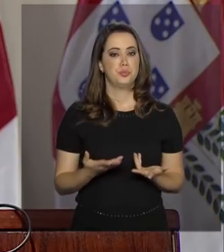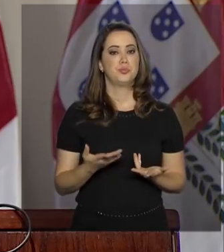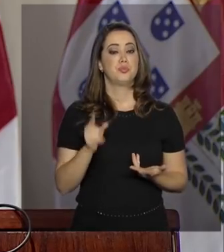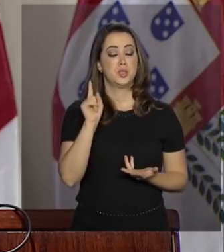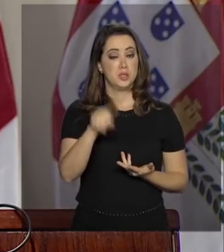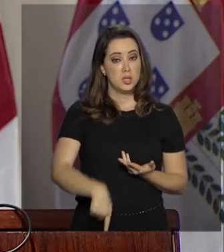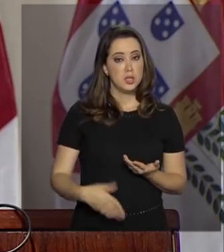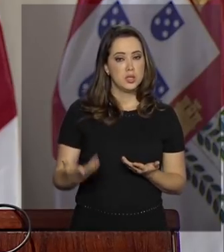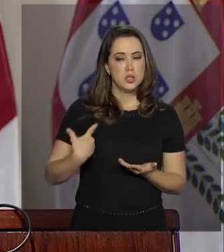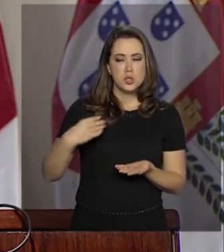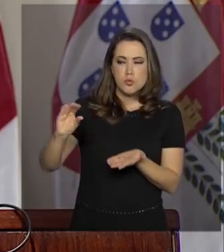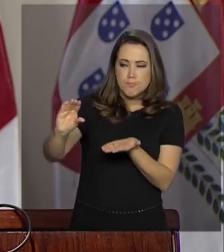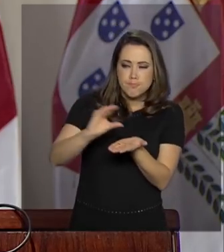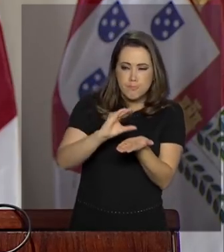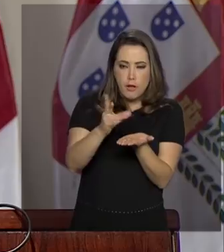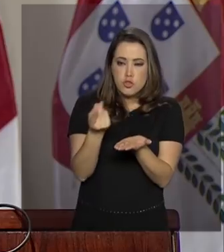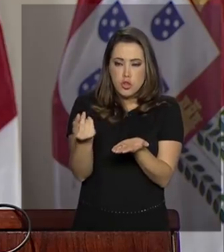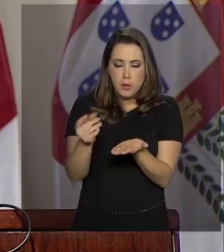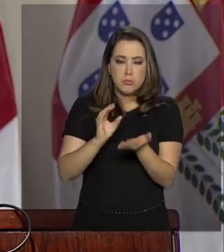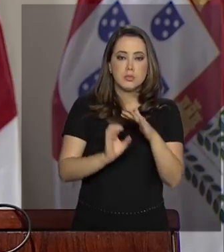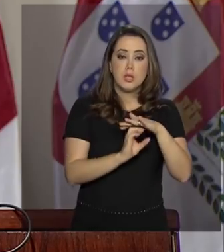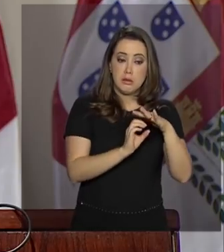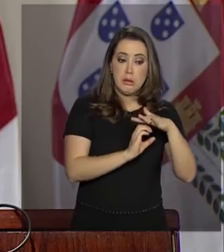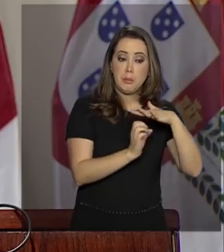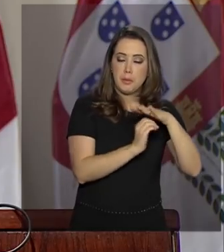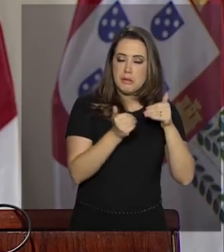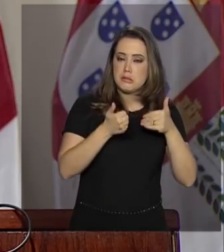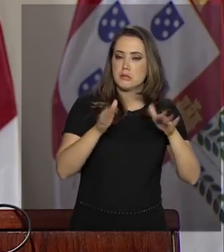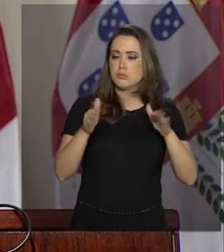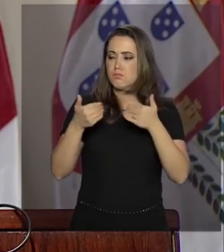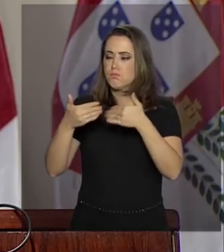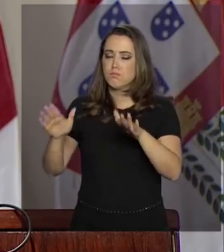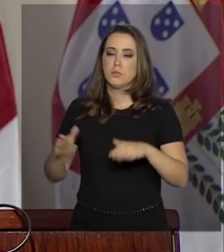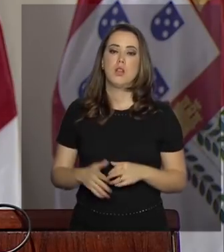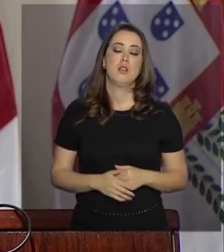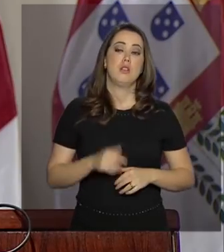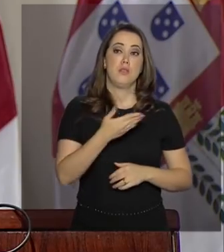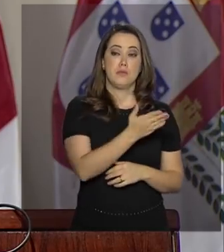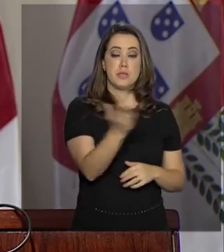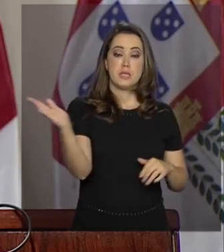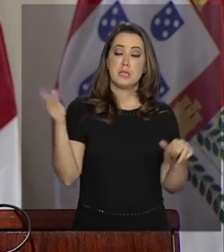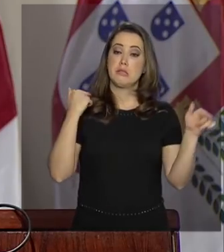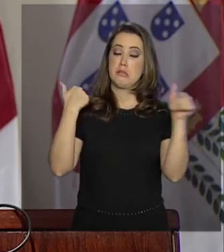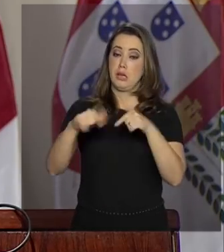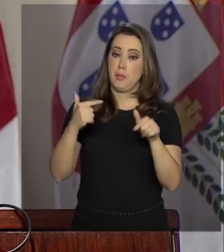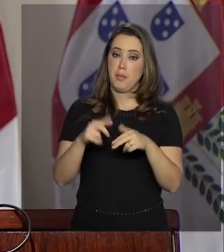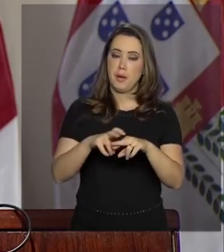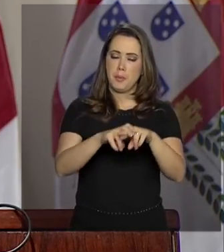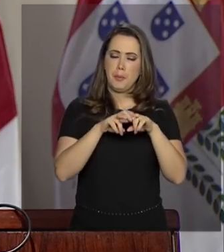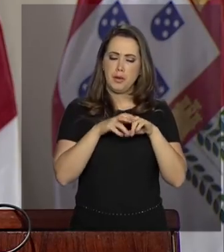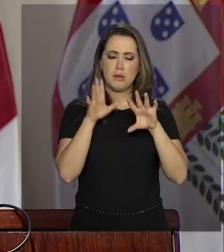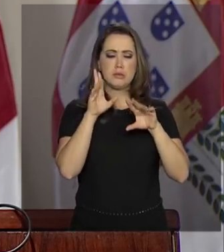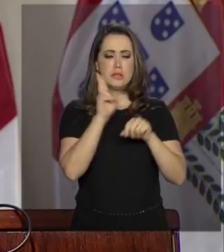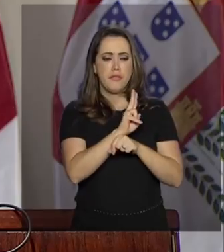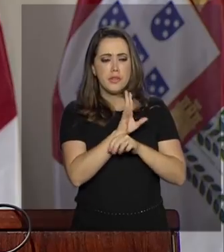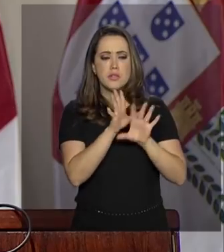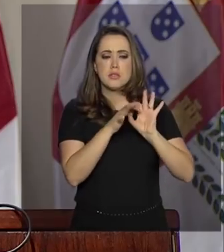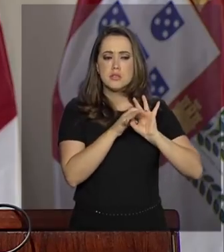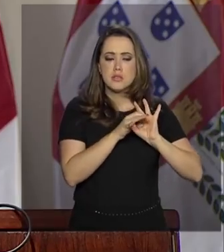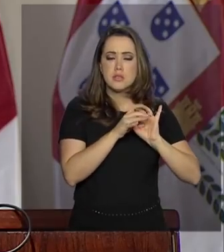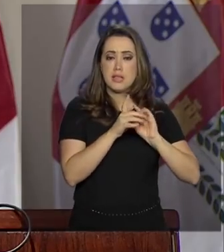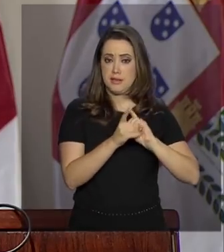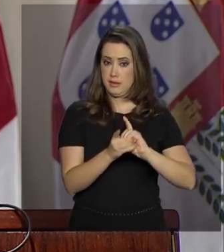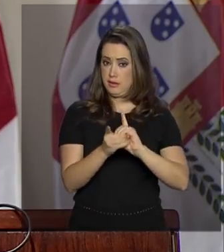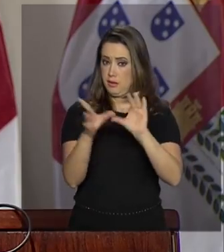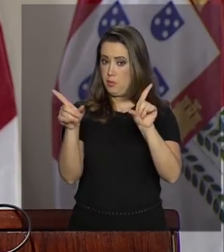atrair investimentos e de abrir mercados. Trabalhe para defender a democracia e a liberdade